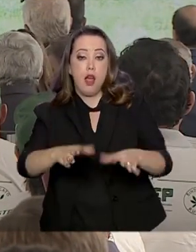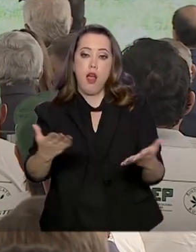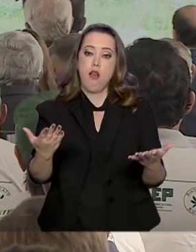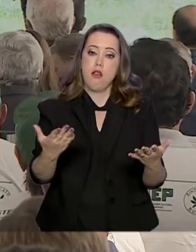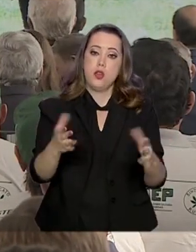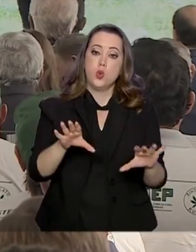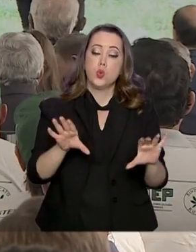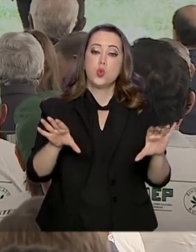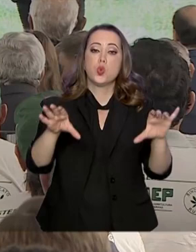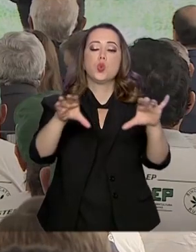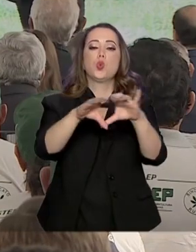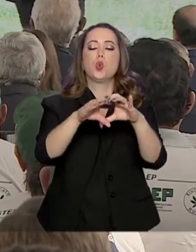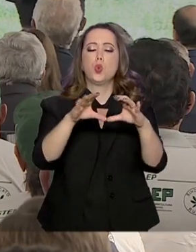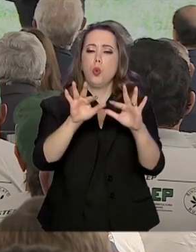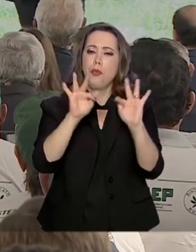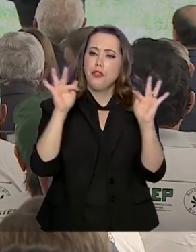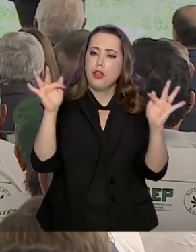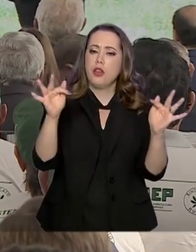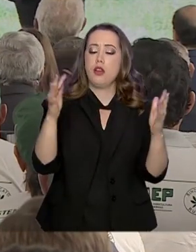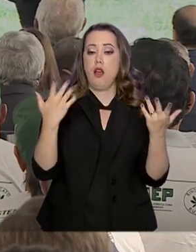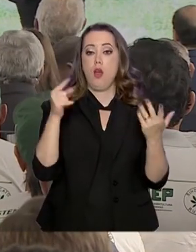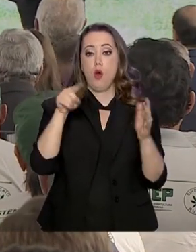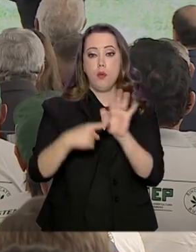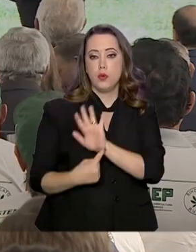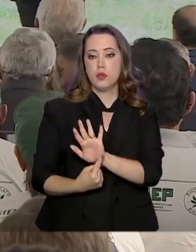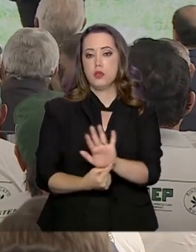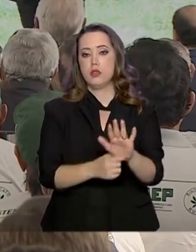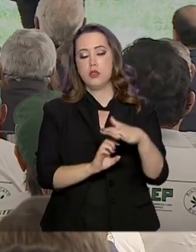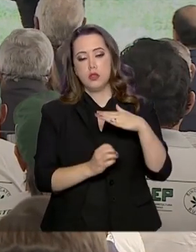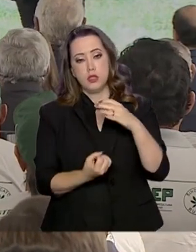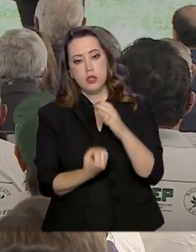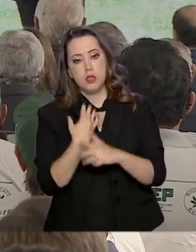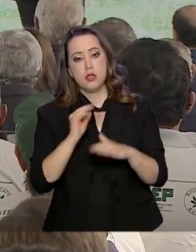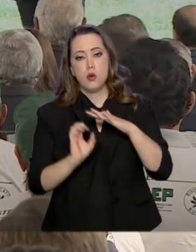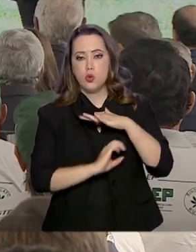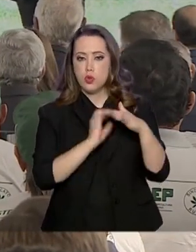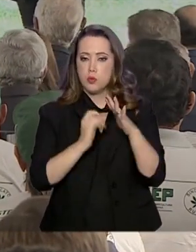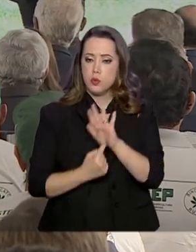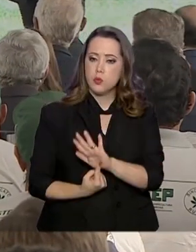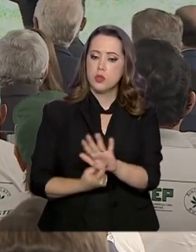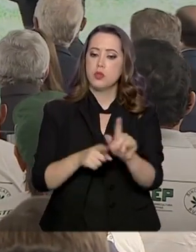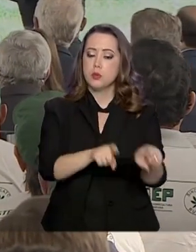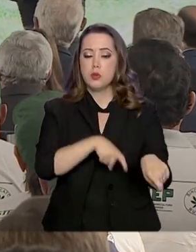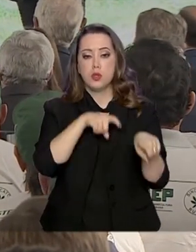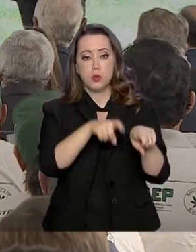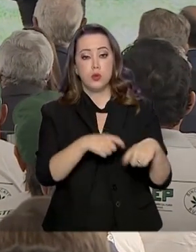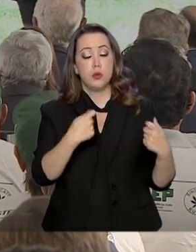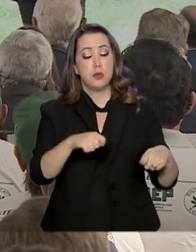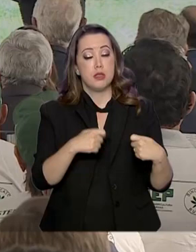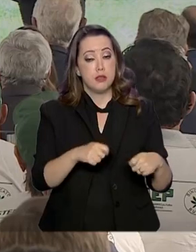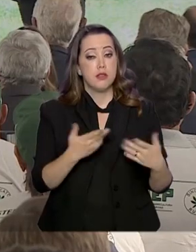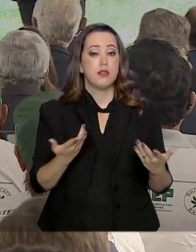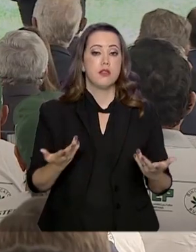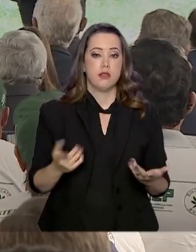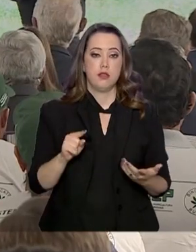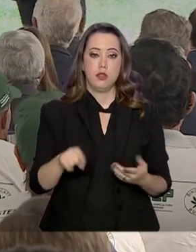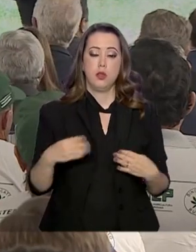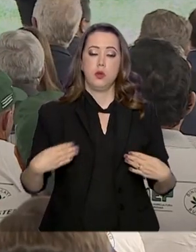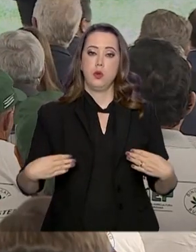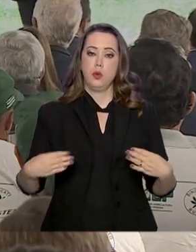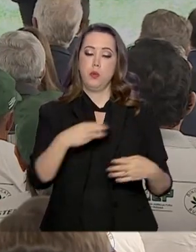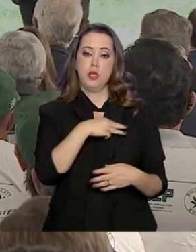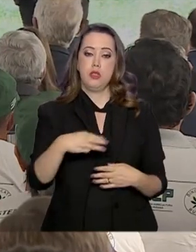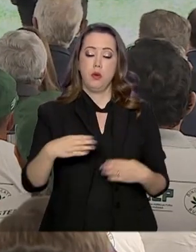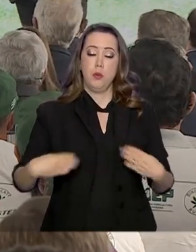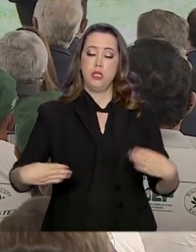federações colocando o empreendedorismo e mostrando aquilo que o produtor rural tem que fazer. E o Ministério da Agricultura